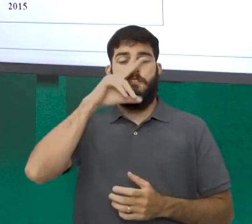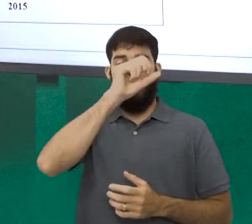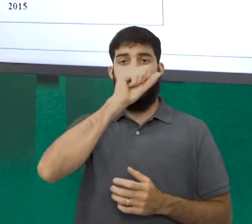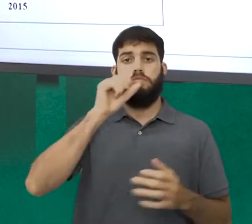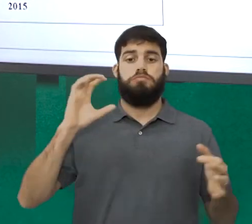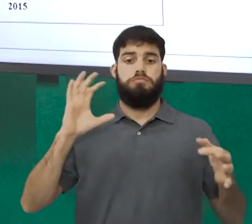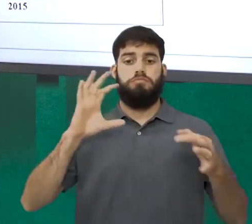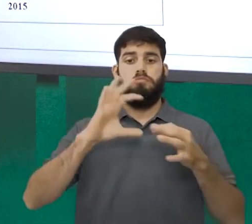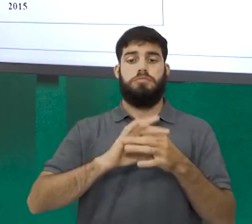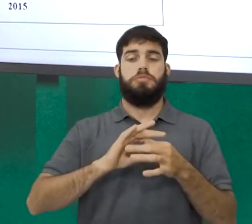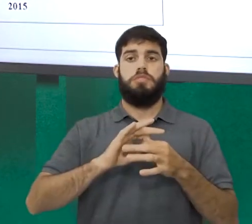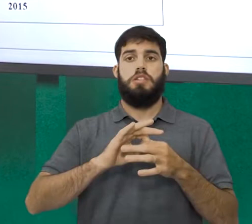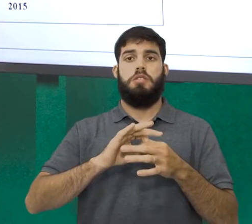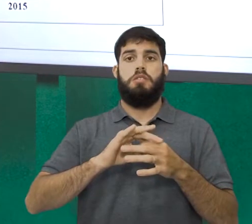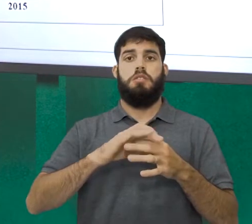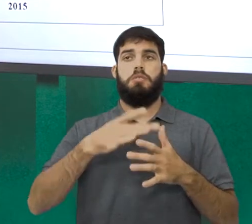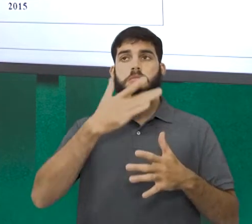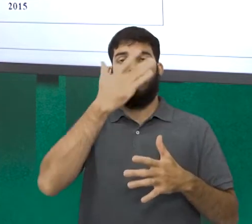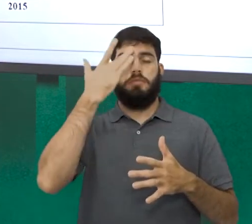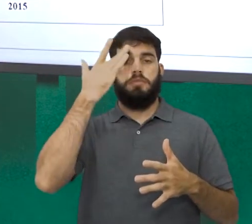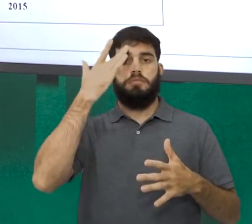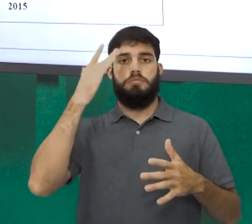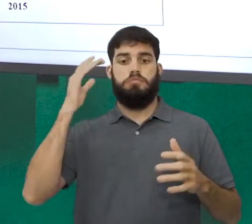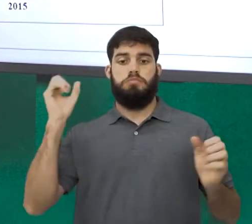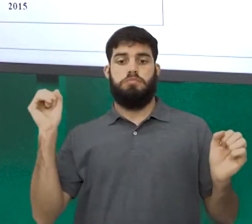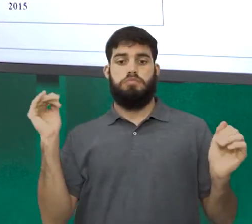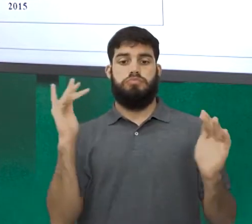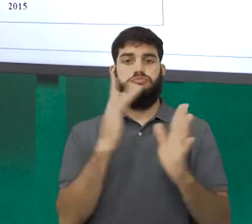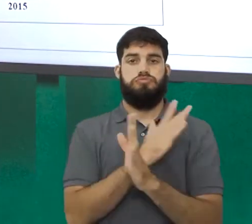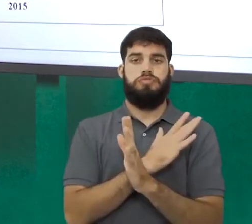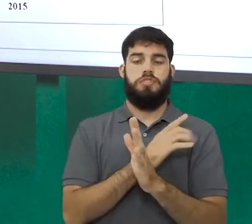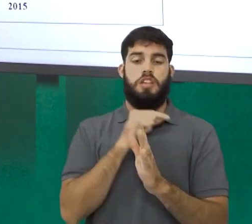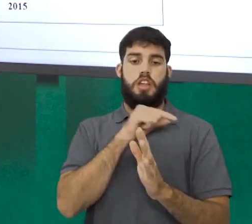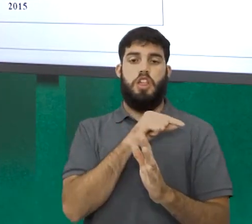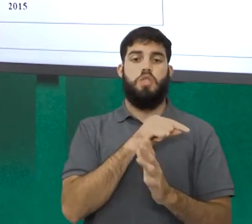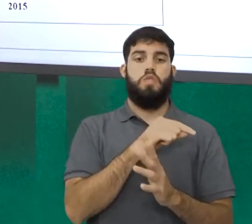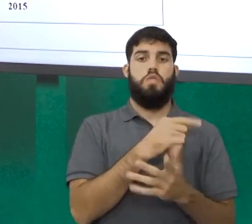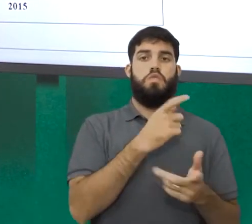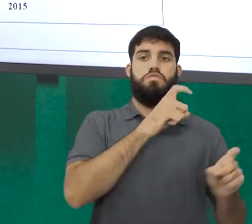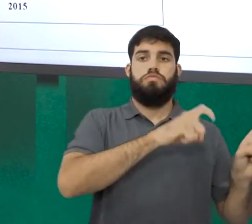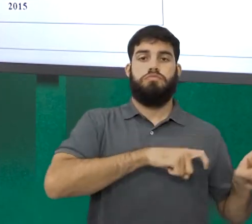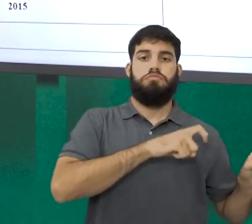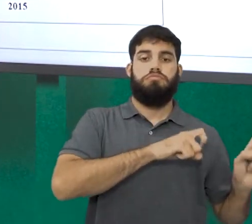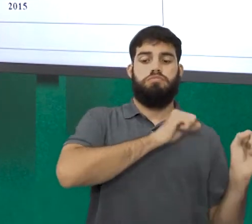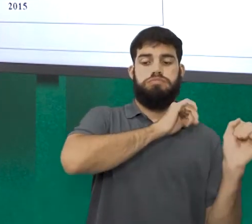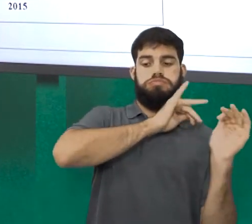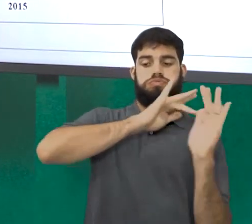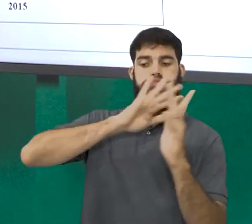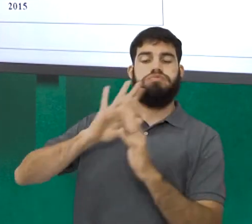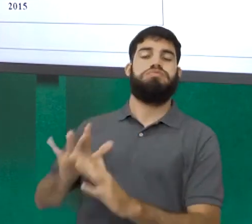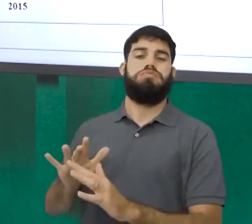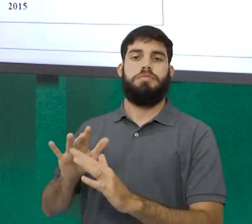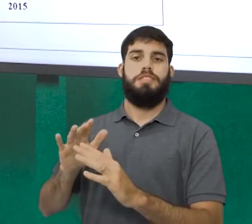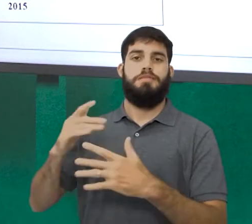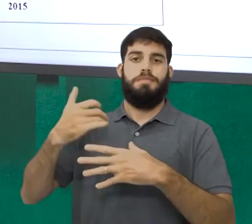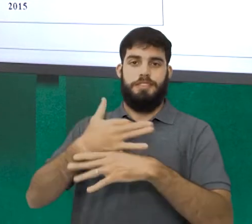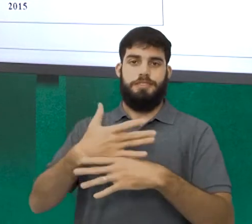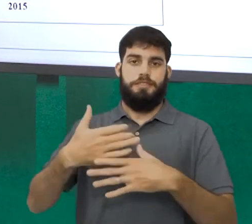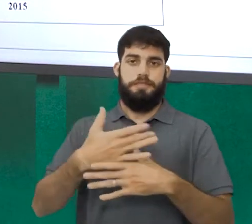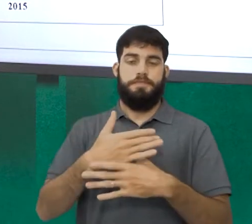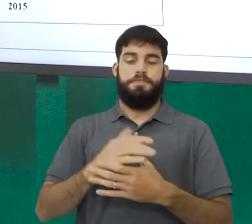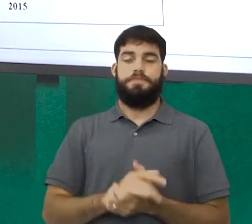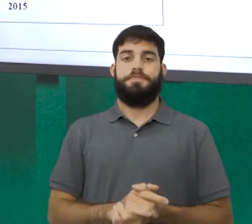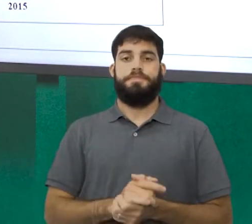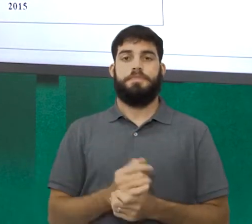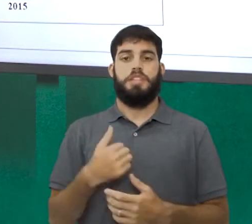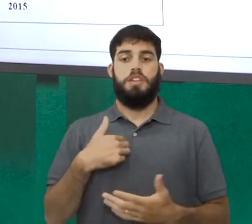transferência de pessoas do campo para a cidade. Mas, aqui, eu quero aproveitar e chamar a atenção de vocês para o